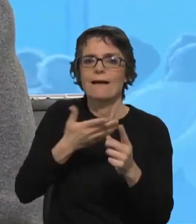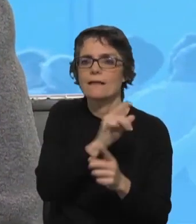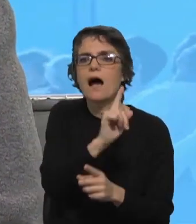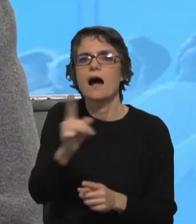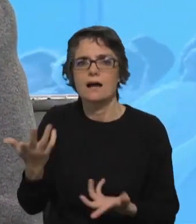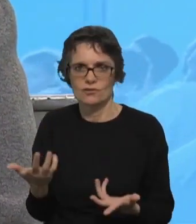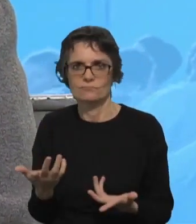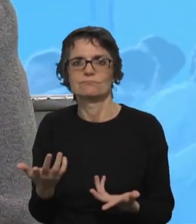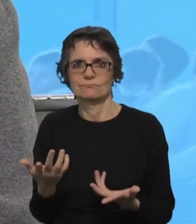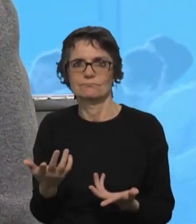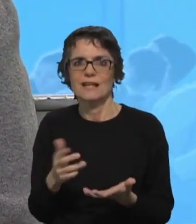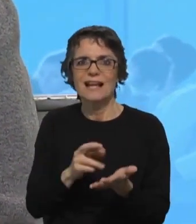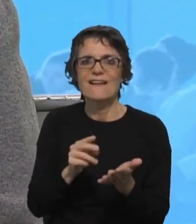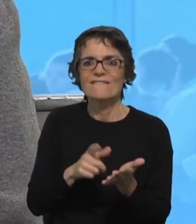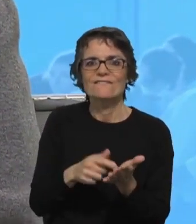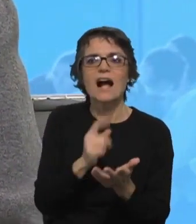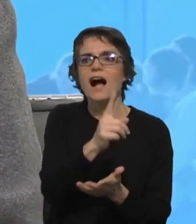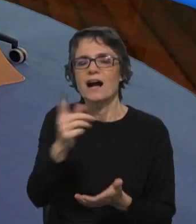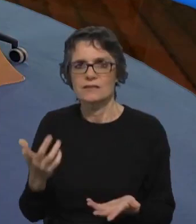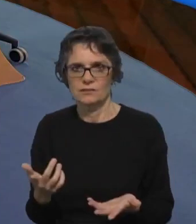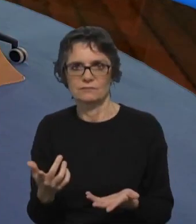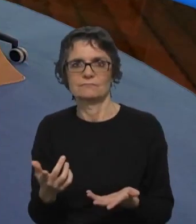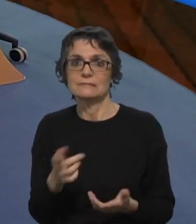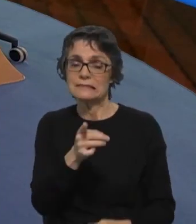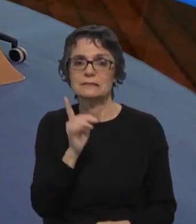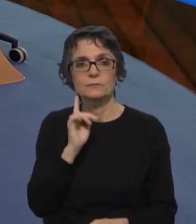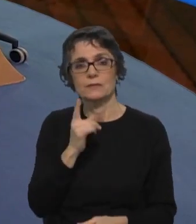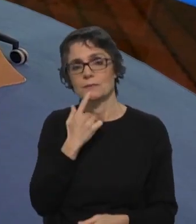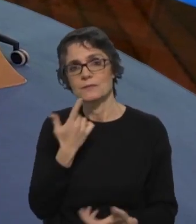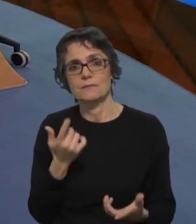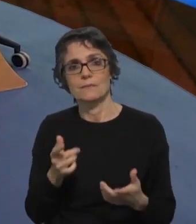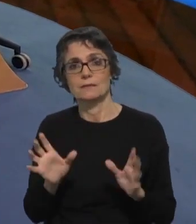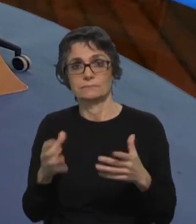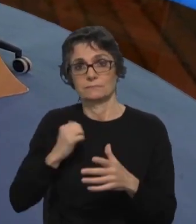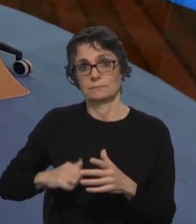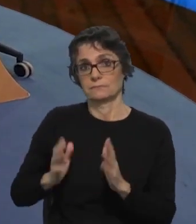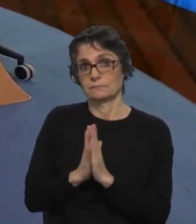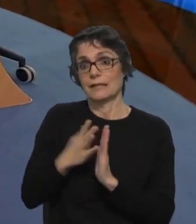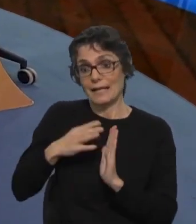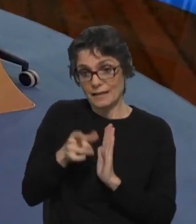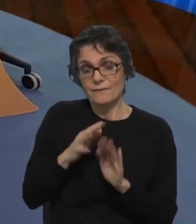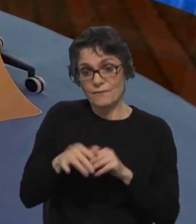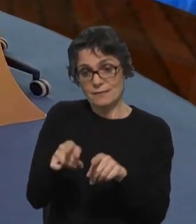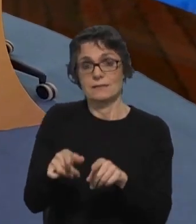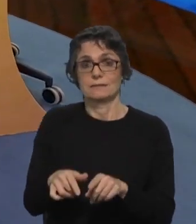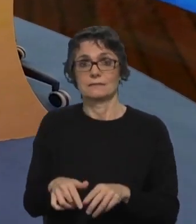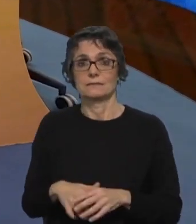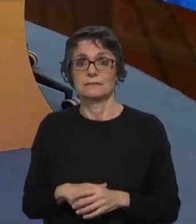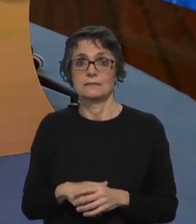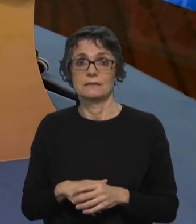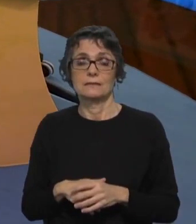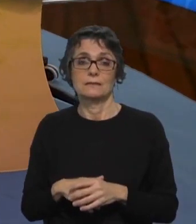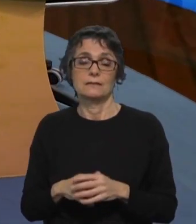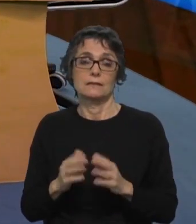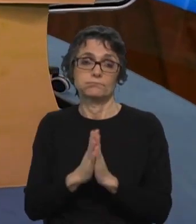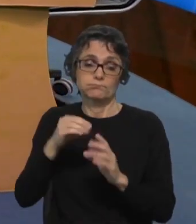são as formas que a pastoral nacional dos ciganos, que é um organismo da Igreja Católica, pode aqui apoiar e ajudar no